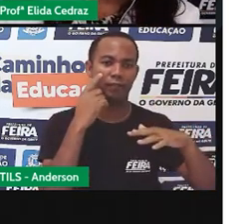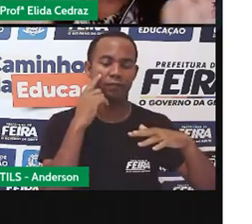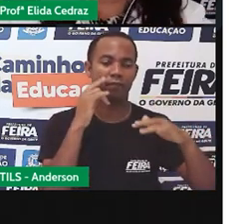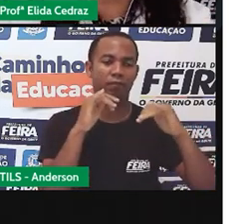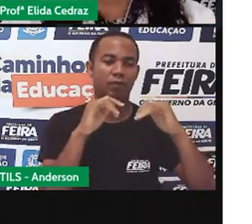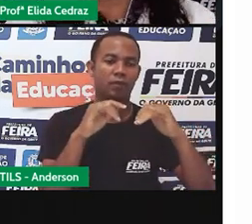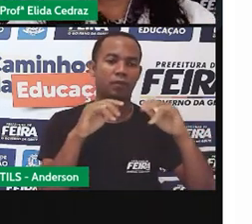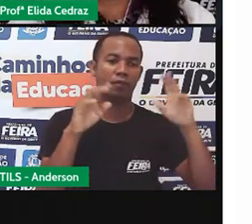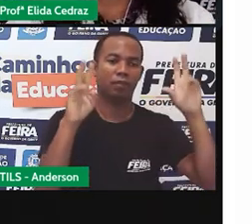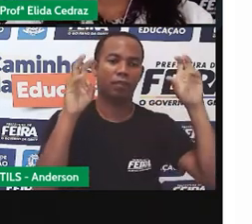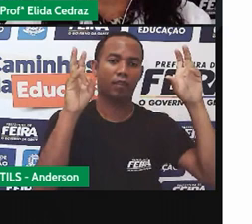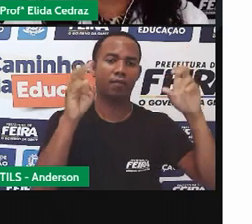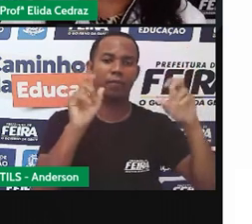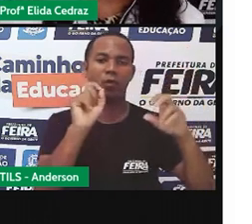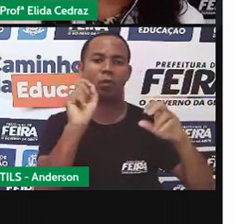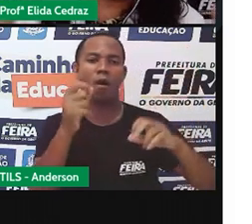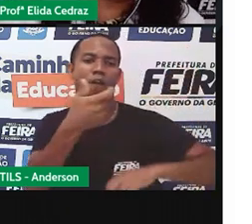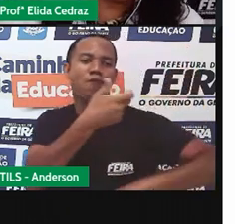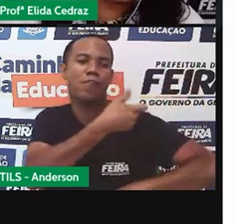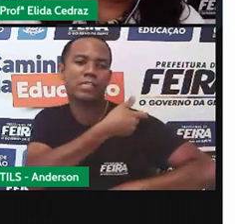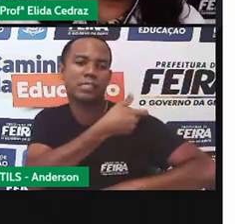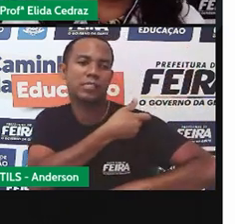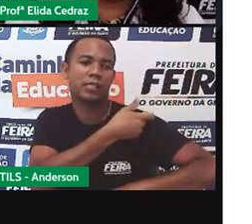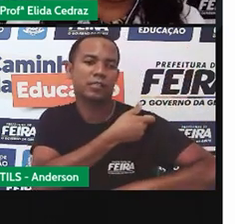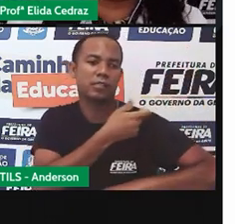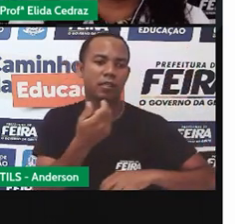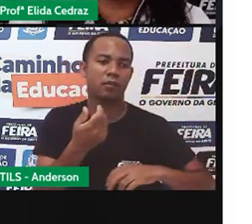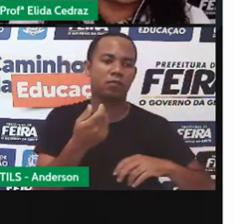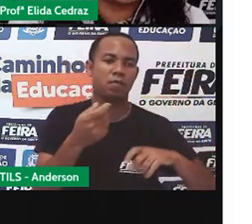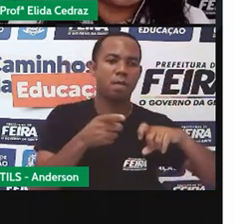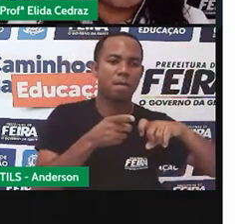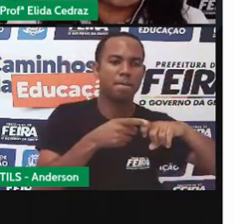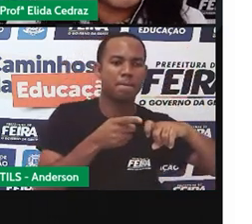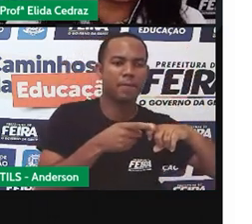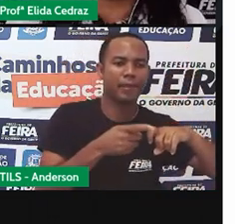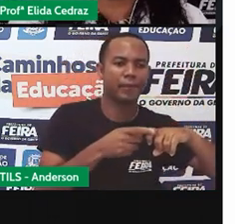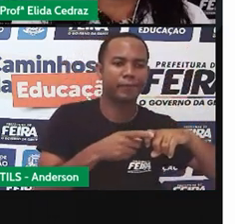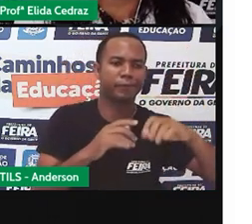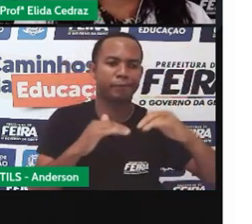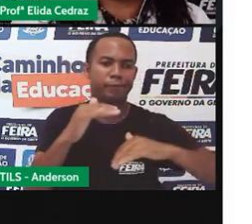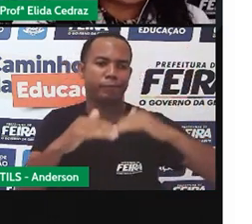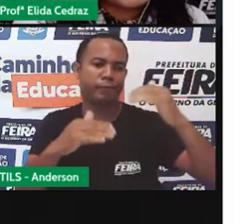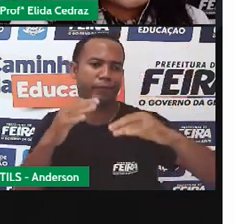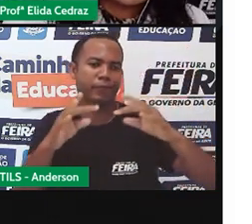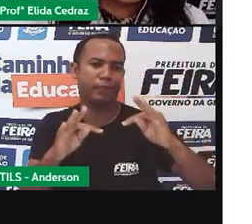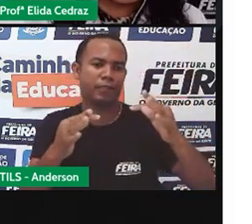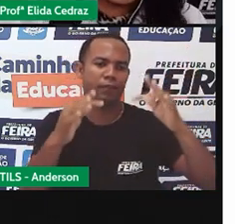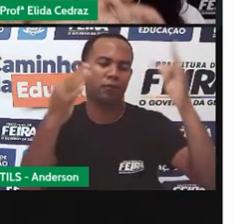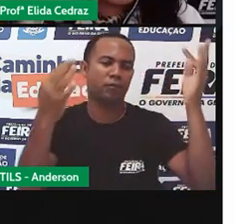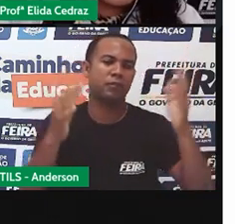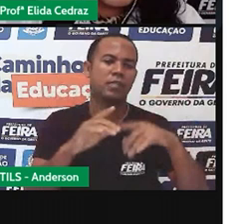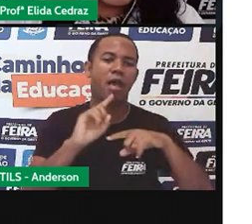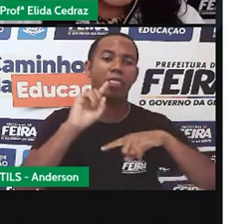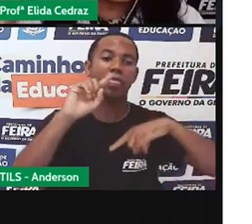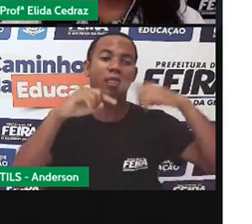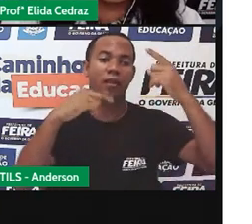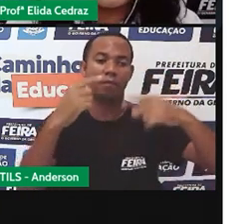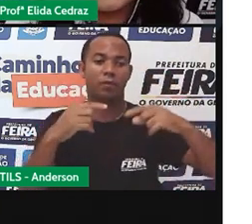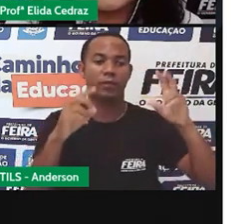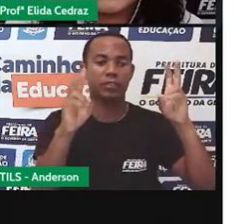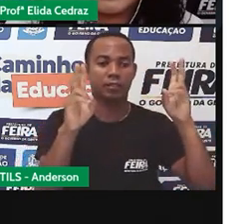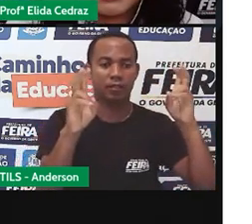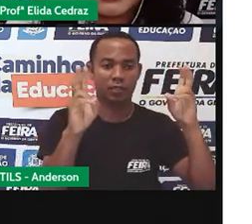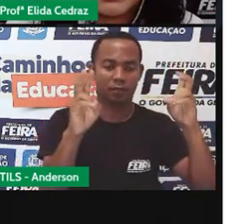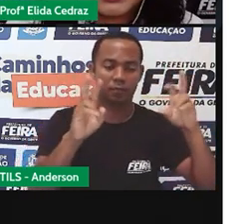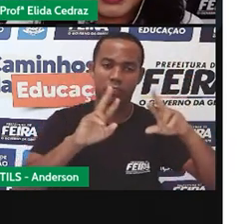sobre a vacinação, sobre um avanço da medicina. Logo abaixo, vem coisas que estão relacionadas